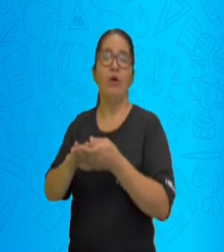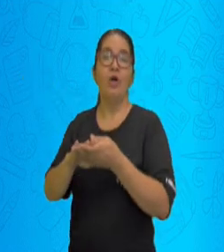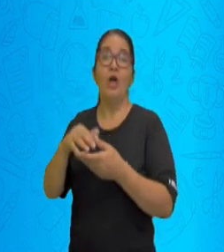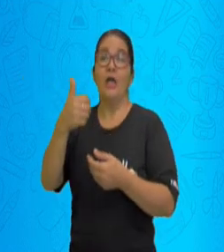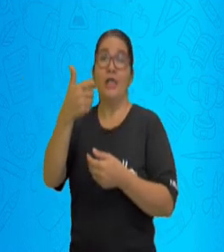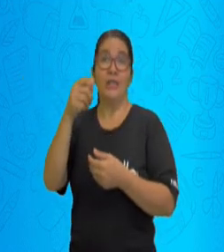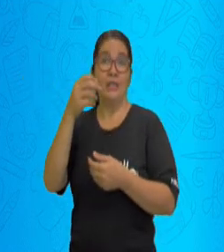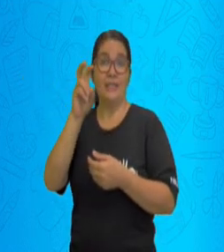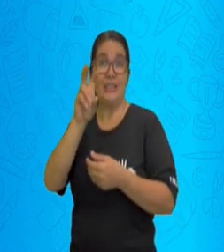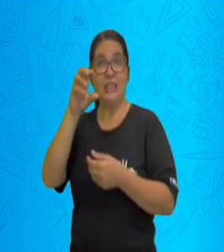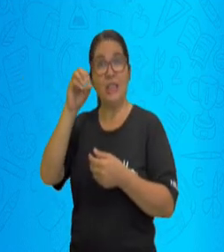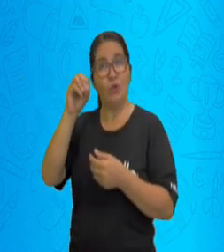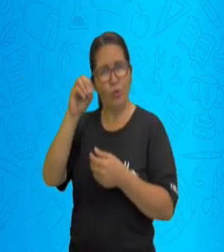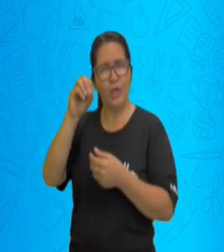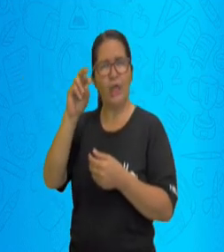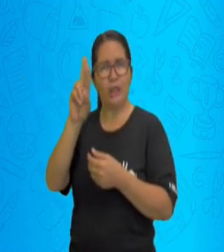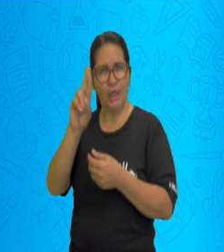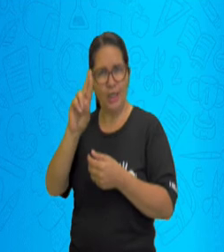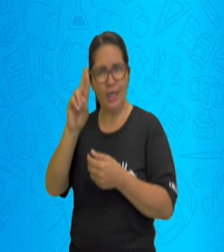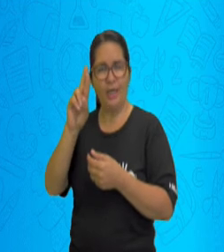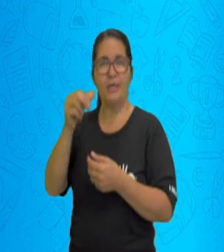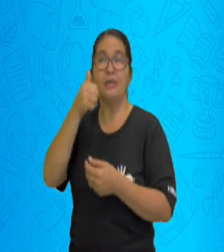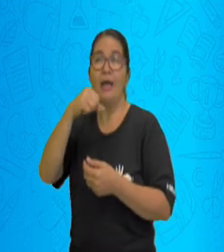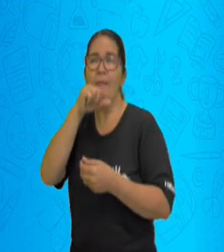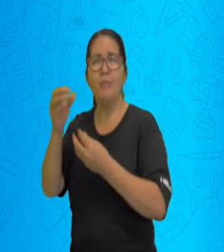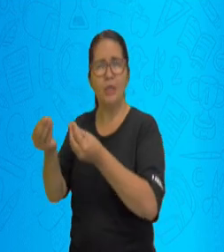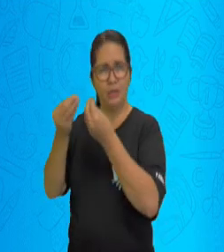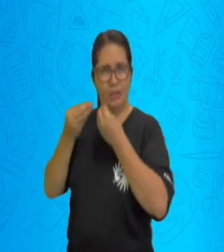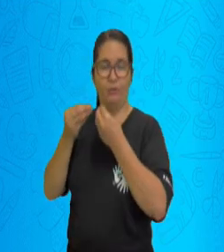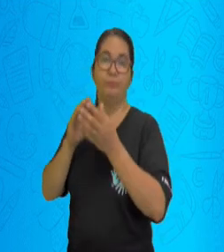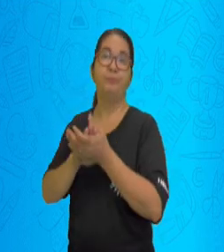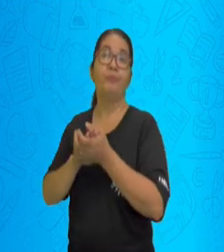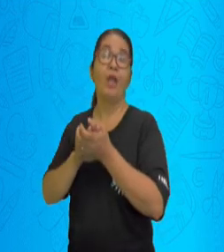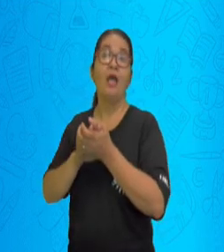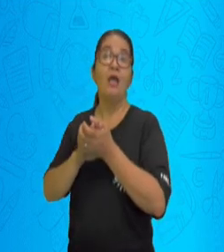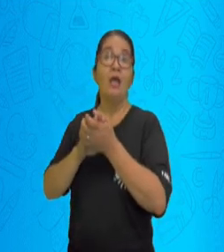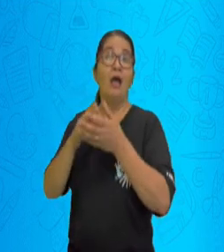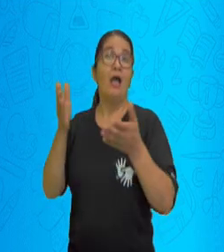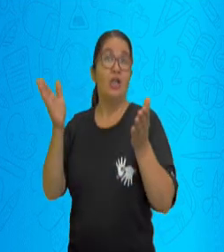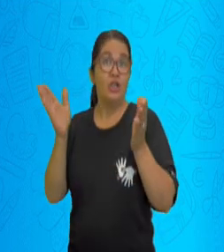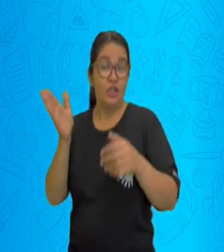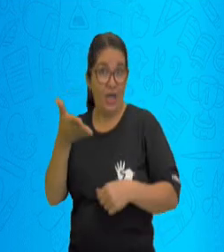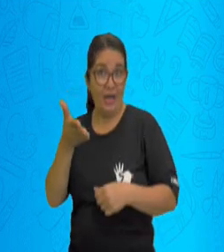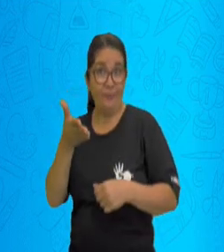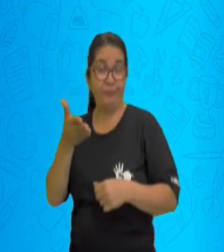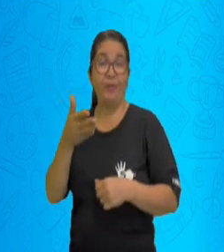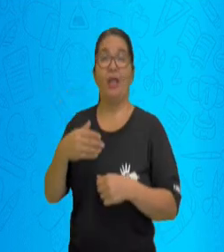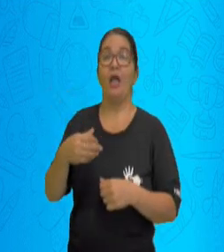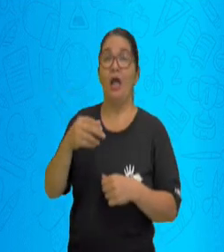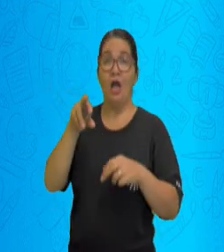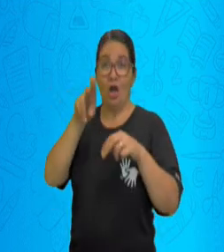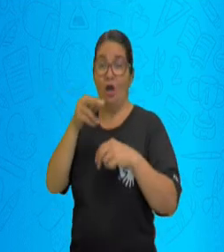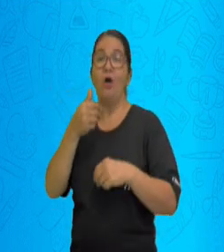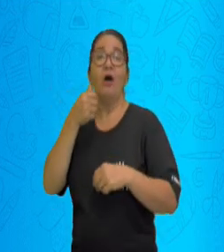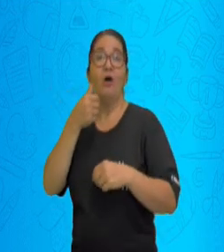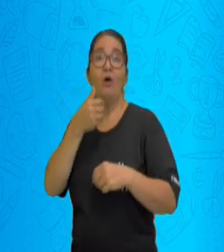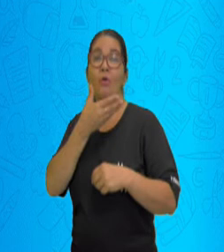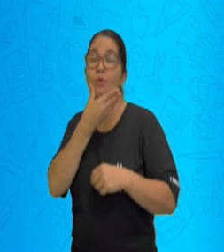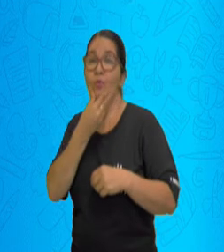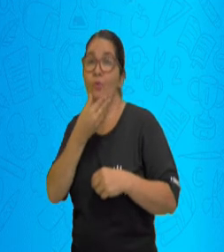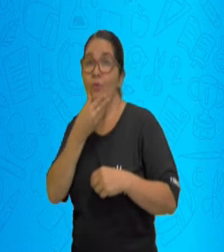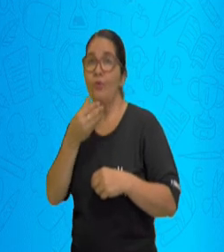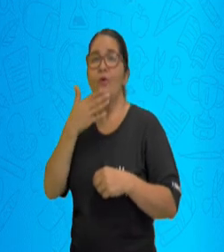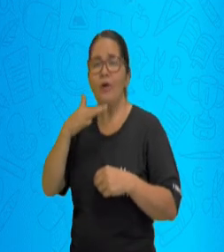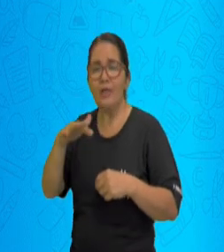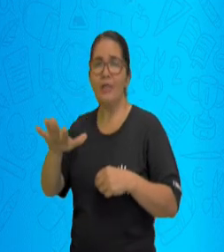e 25 reais de seu tio. Já Antônio, seu irmão, ganhou 36 da mãe e